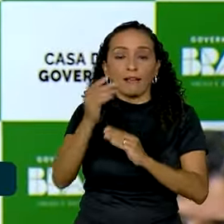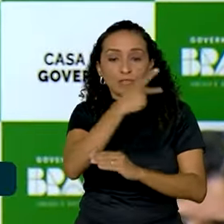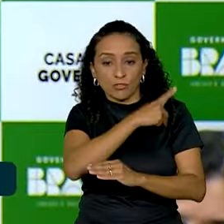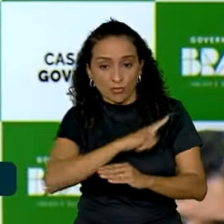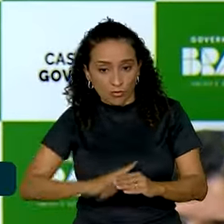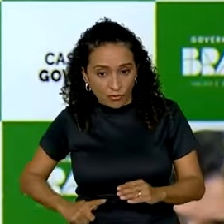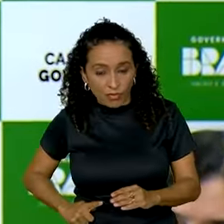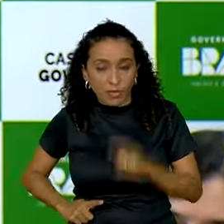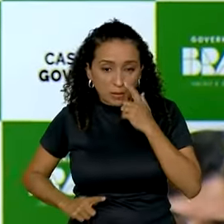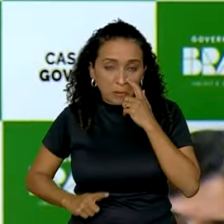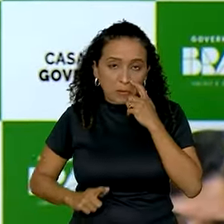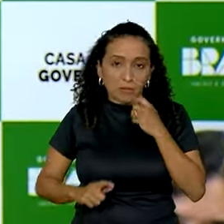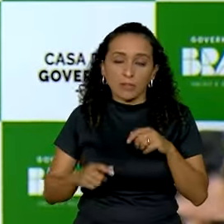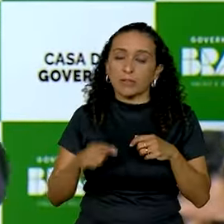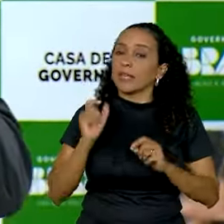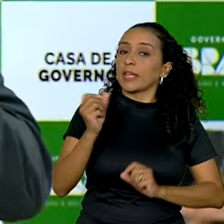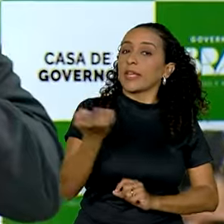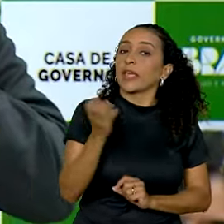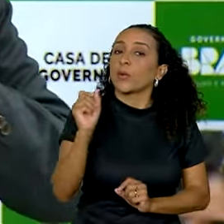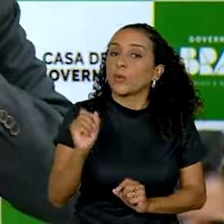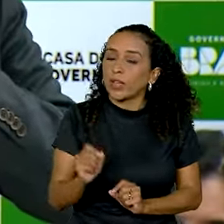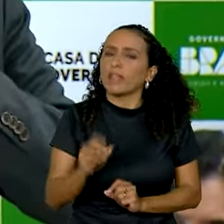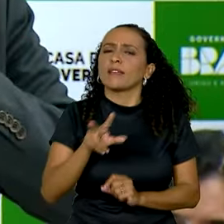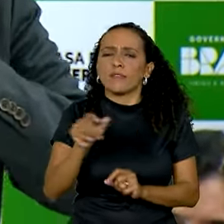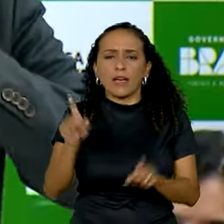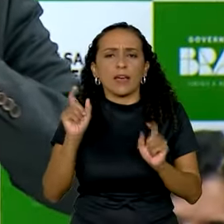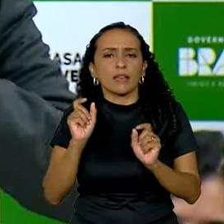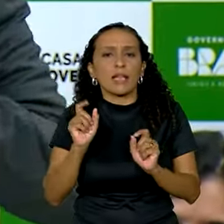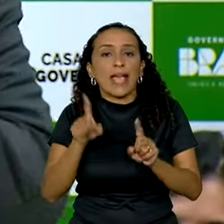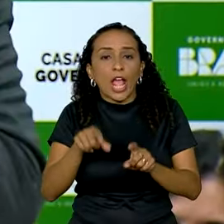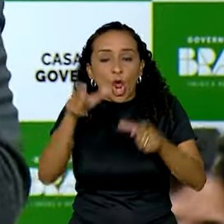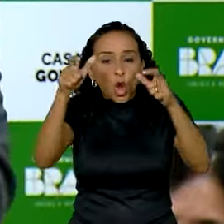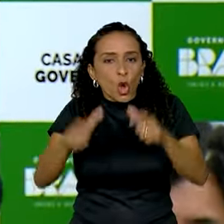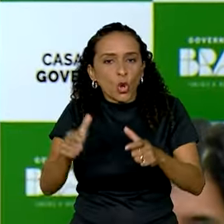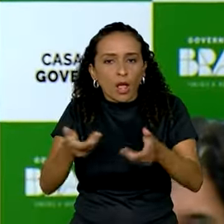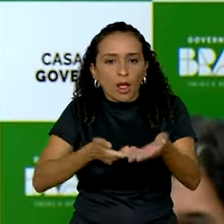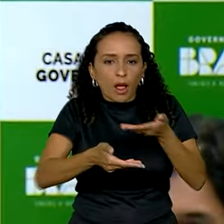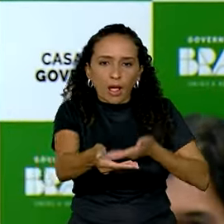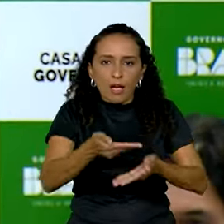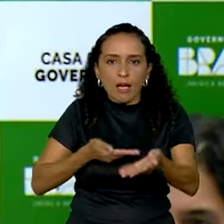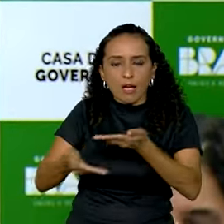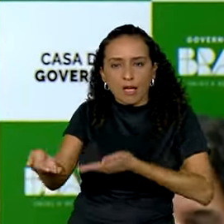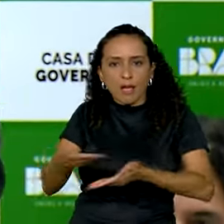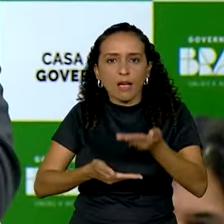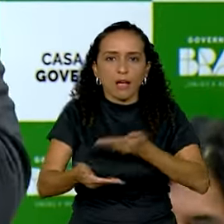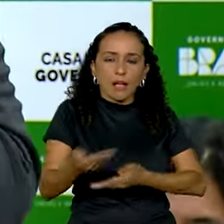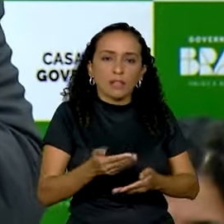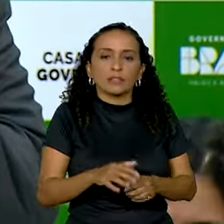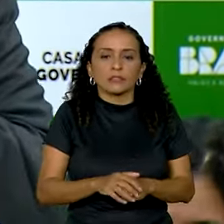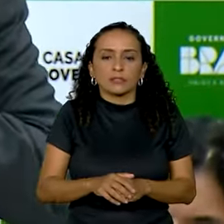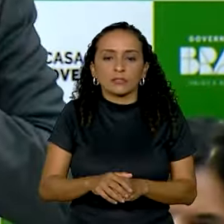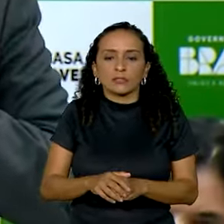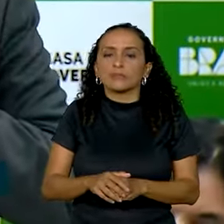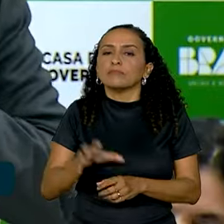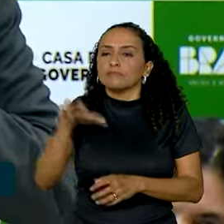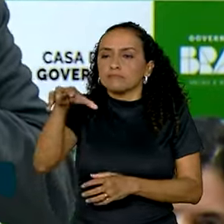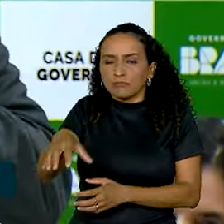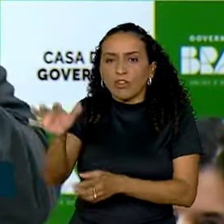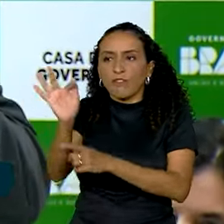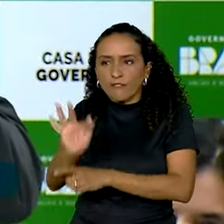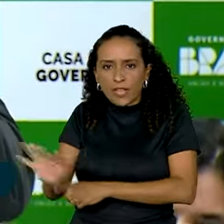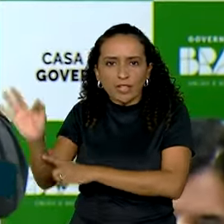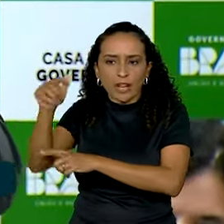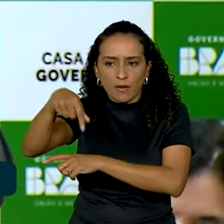pretende ser e será um espaço de articulação dos entes federais aqui em